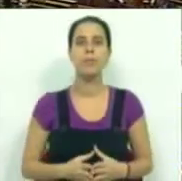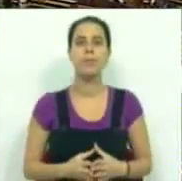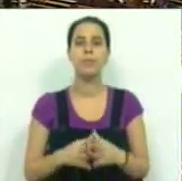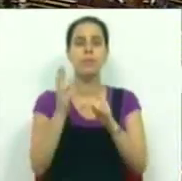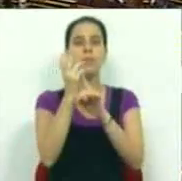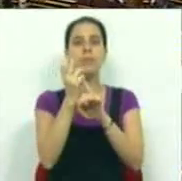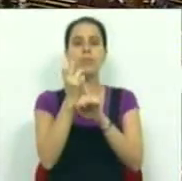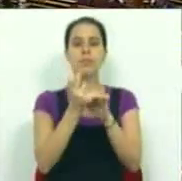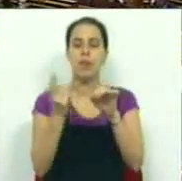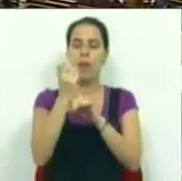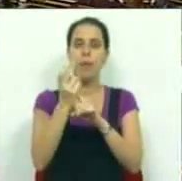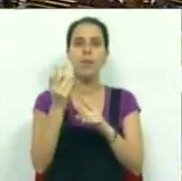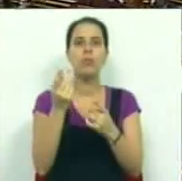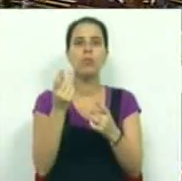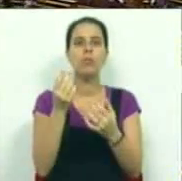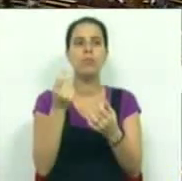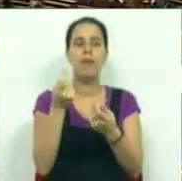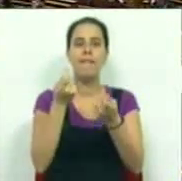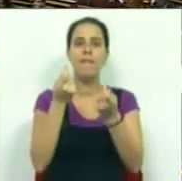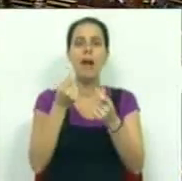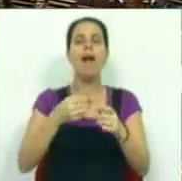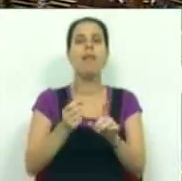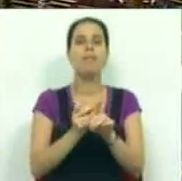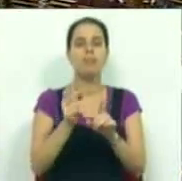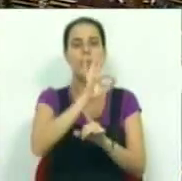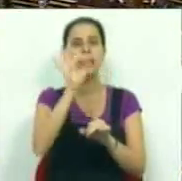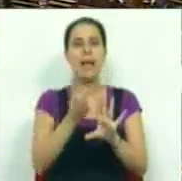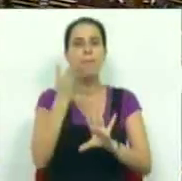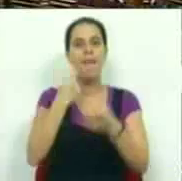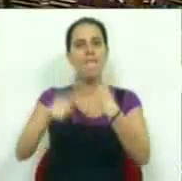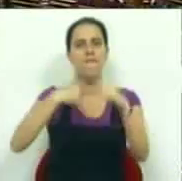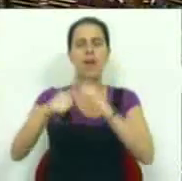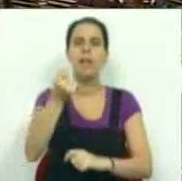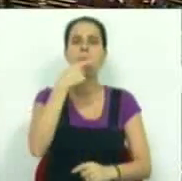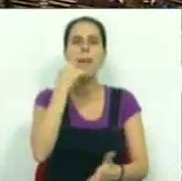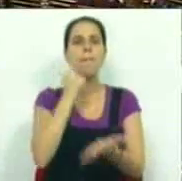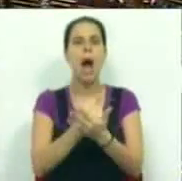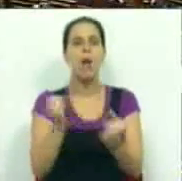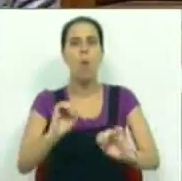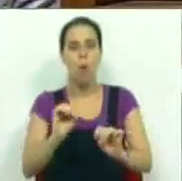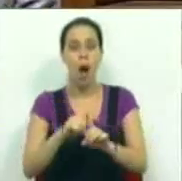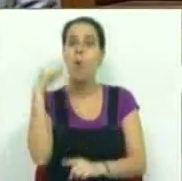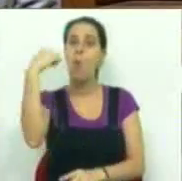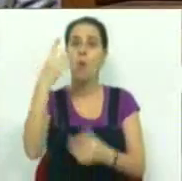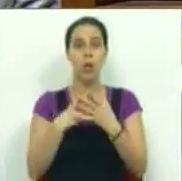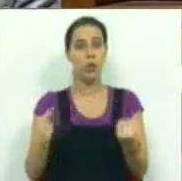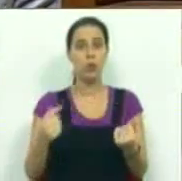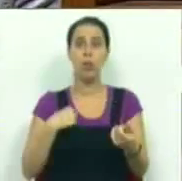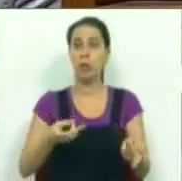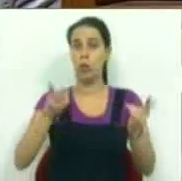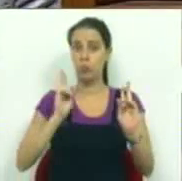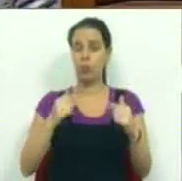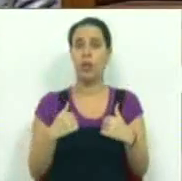O aumento da venda de medicamentos genéricos em Portugal é a única solução que dispomos